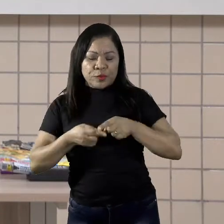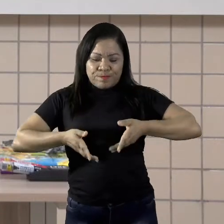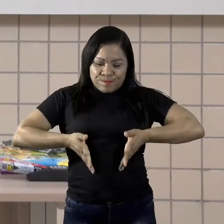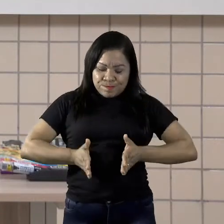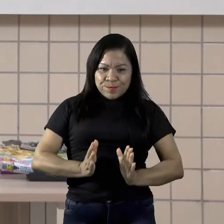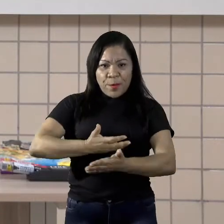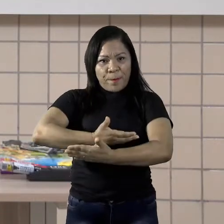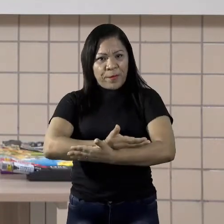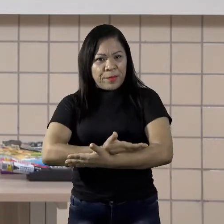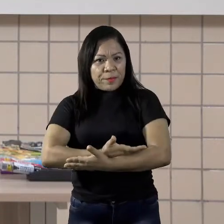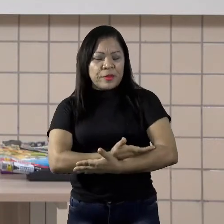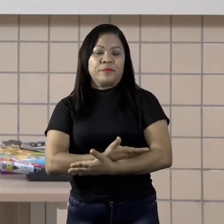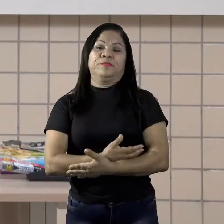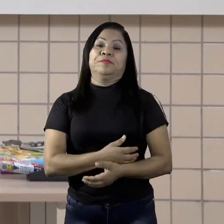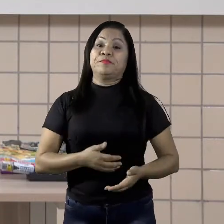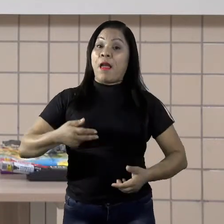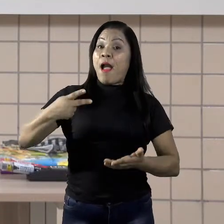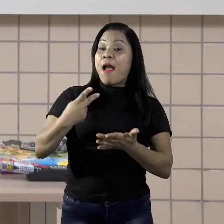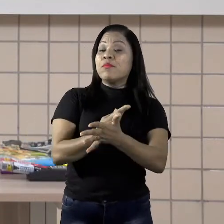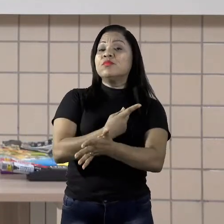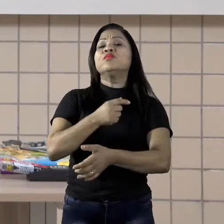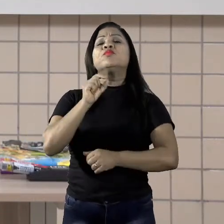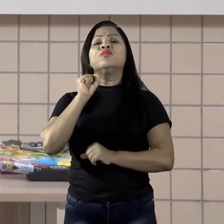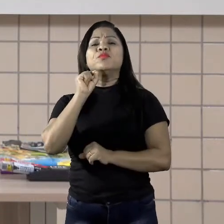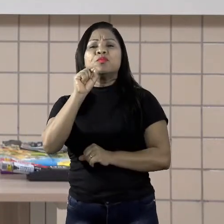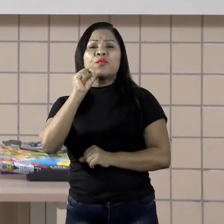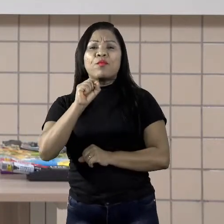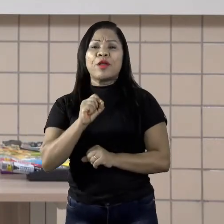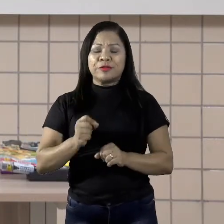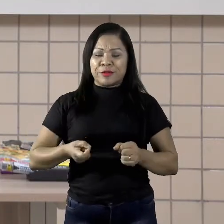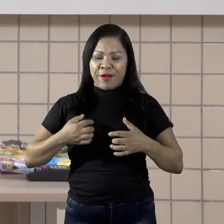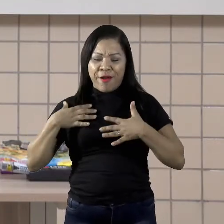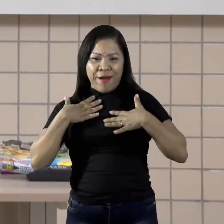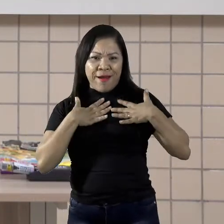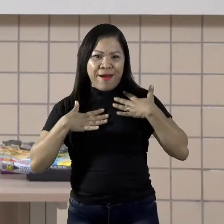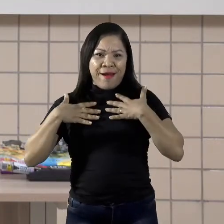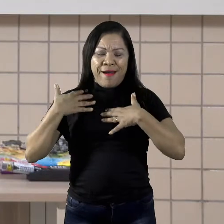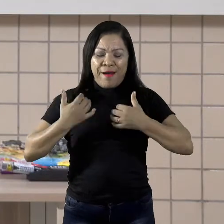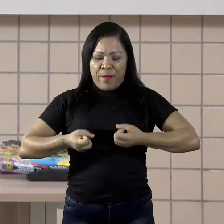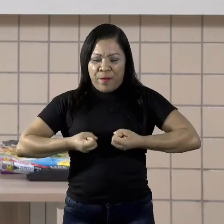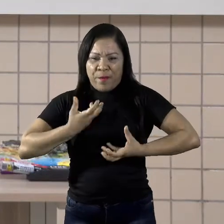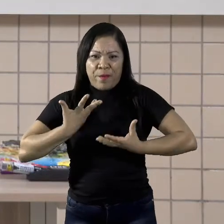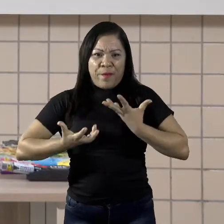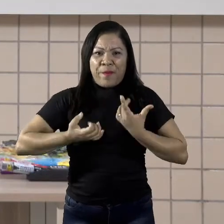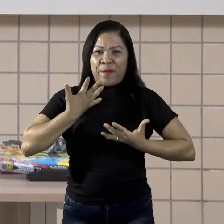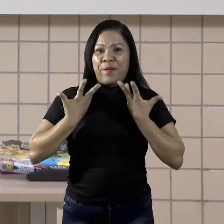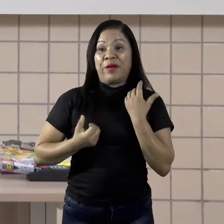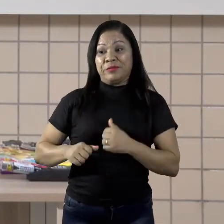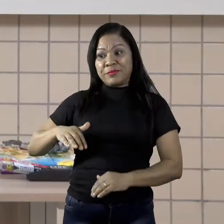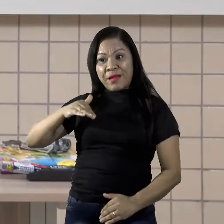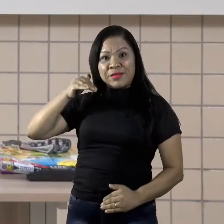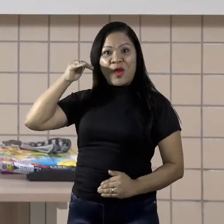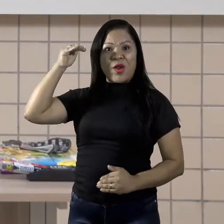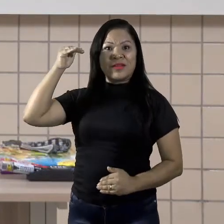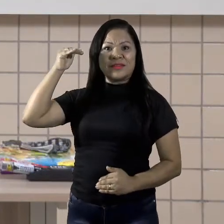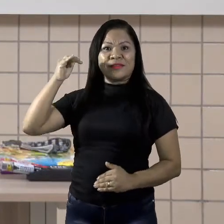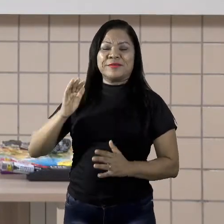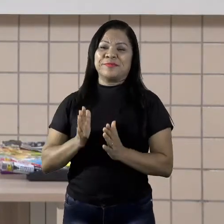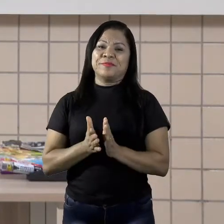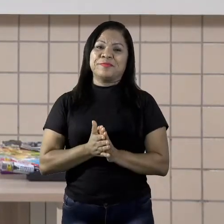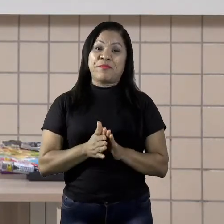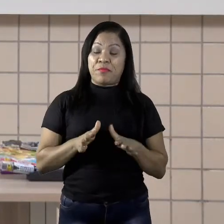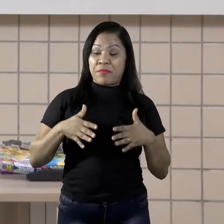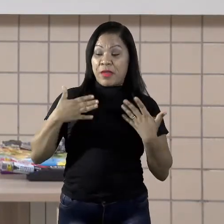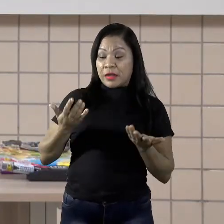corporais e emocionais, que ocorrem durante a adolescência, na transição entre a infância